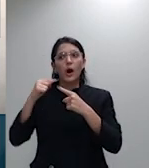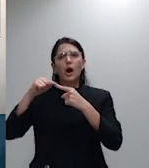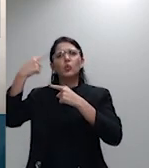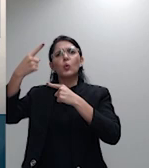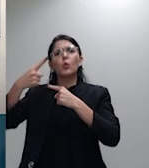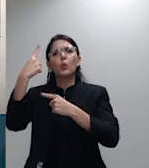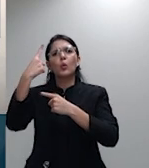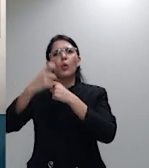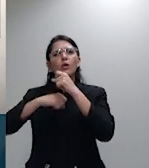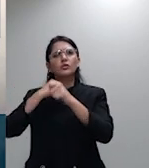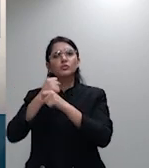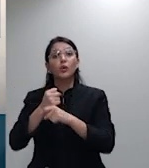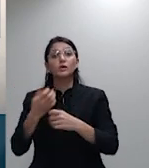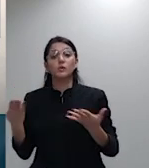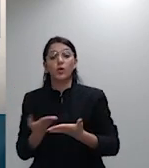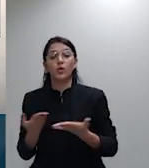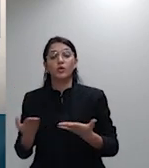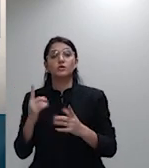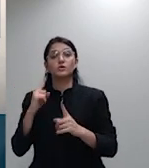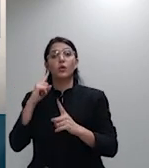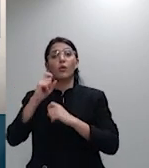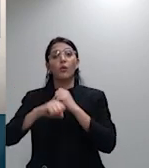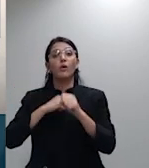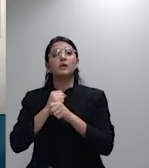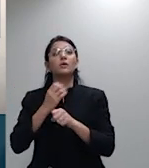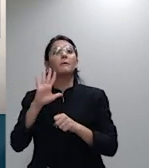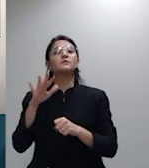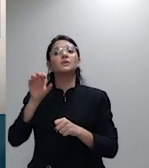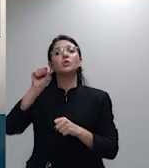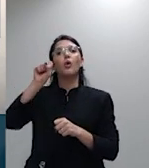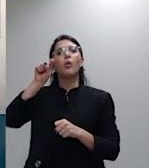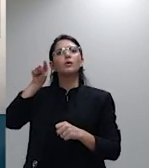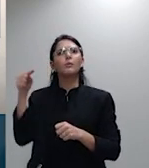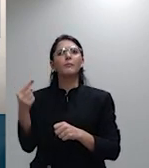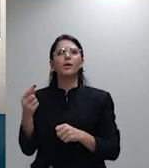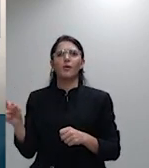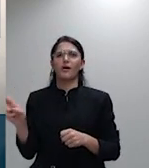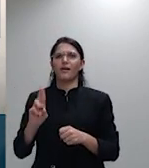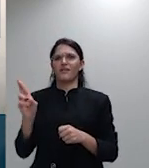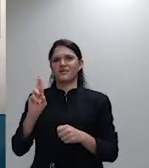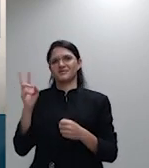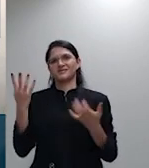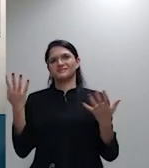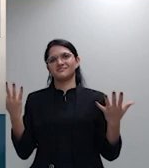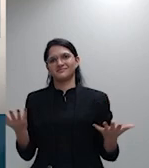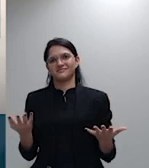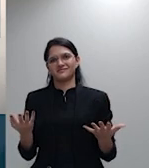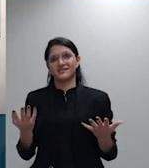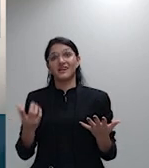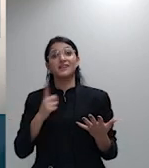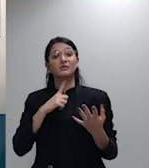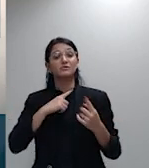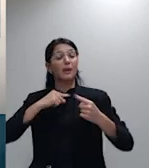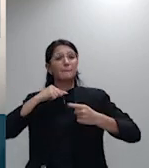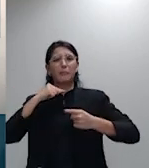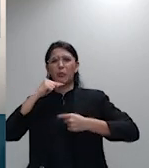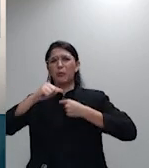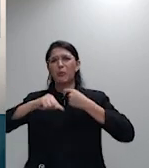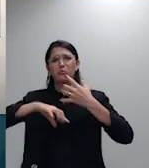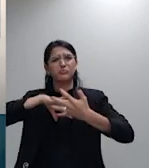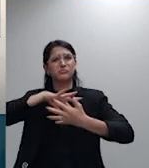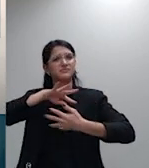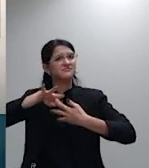ano estaria em 8 mil reais isso gera um efeito bola de neve excelentes o que não ocorre nos planos